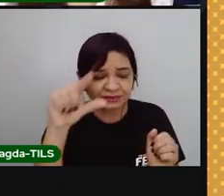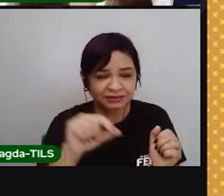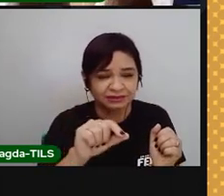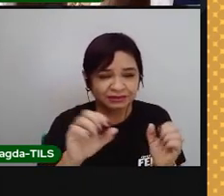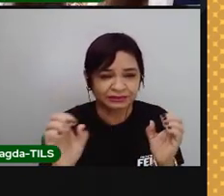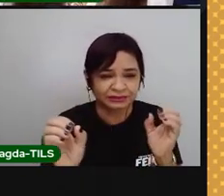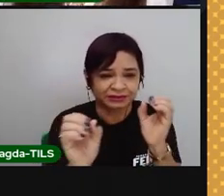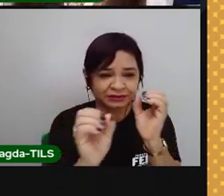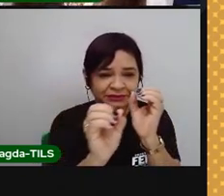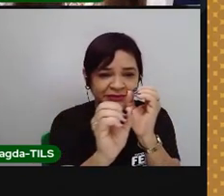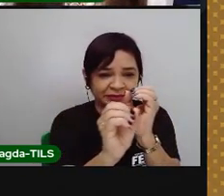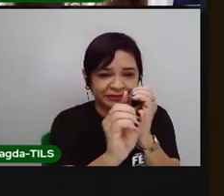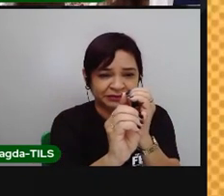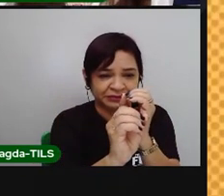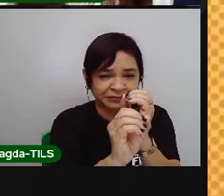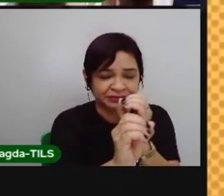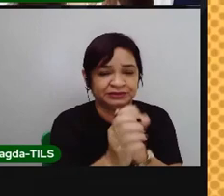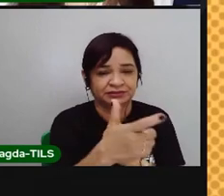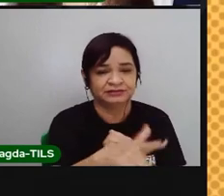eclipse lunar.